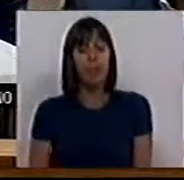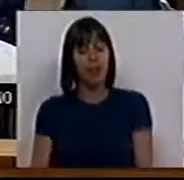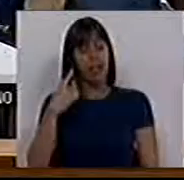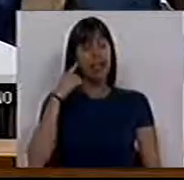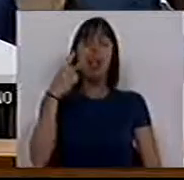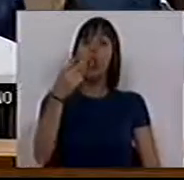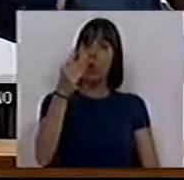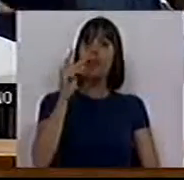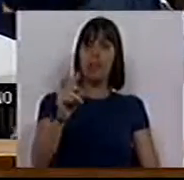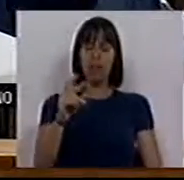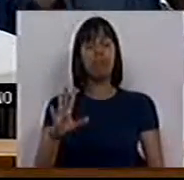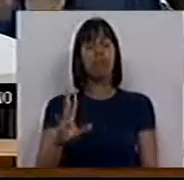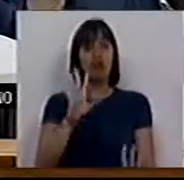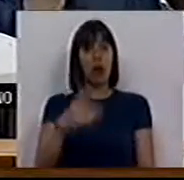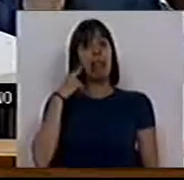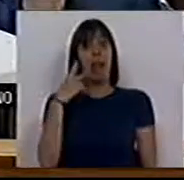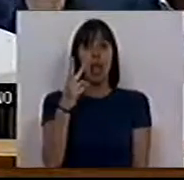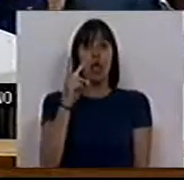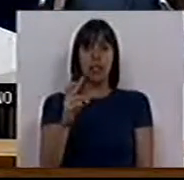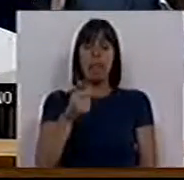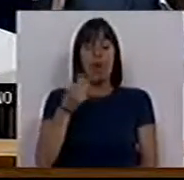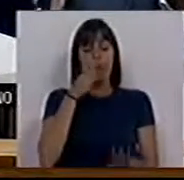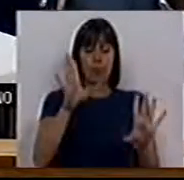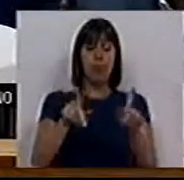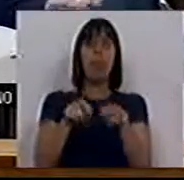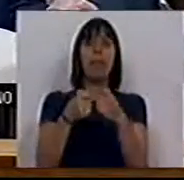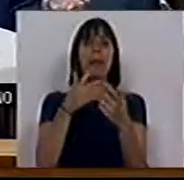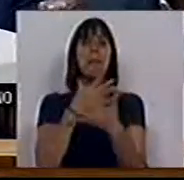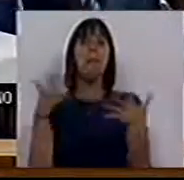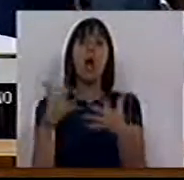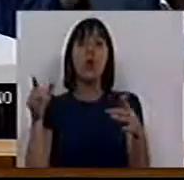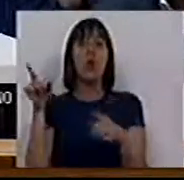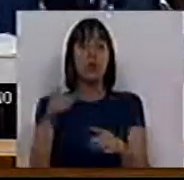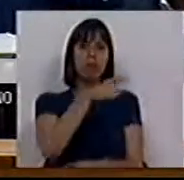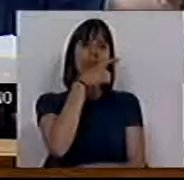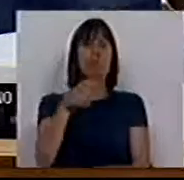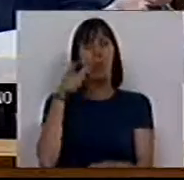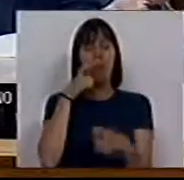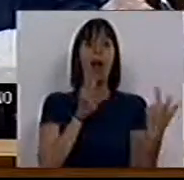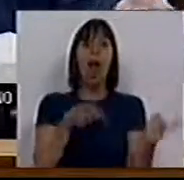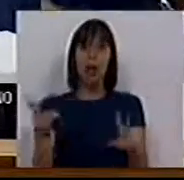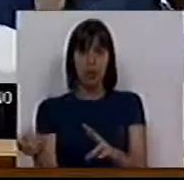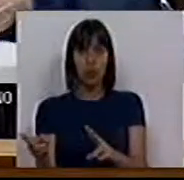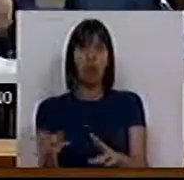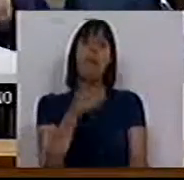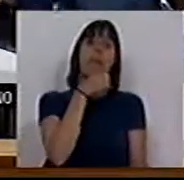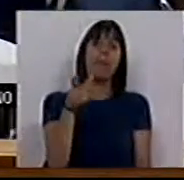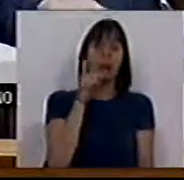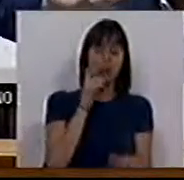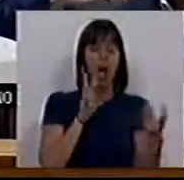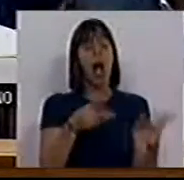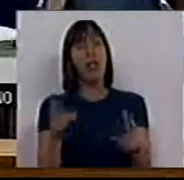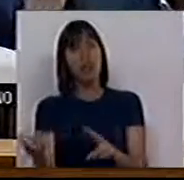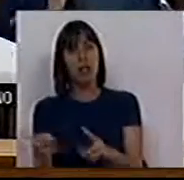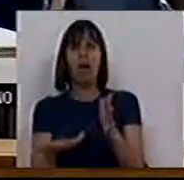dois anos, passaram dois anos, melhor dizendo, e os partidos da maioria prometem alterações, prometem